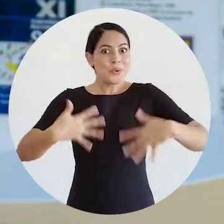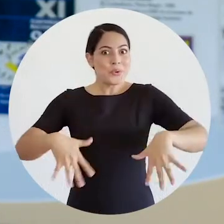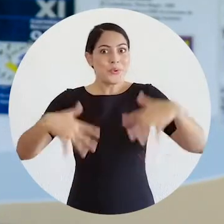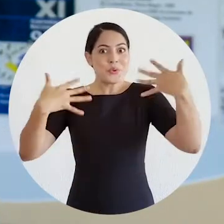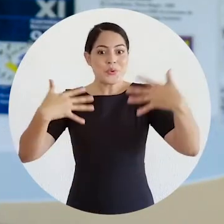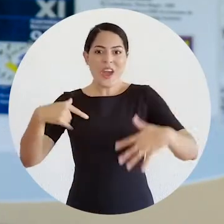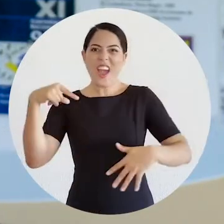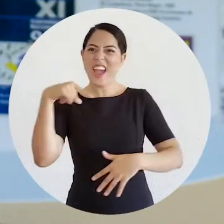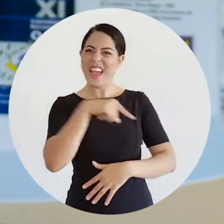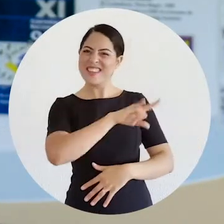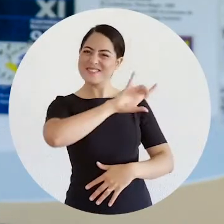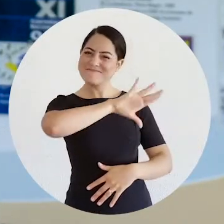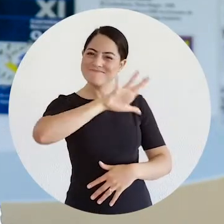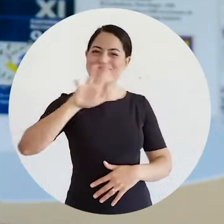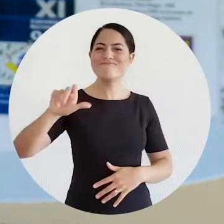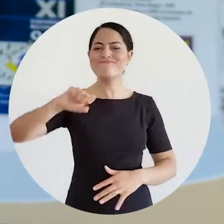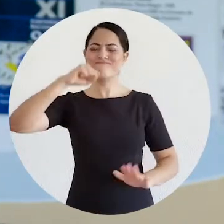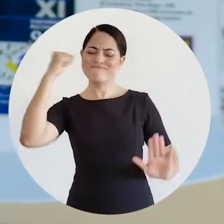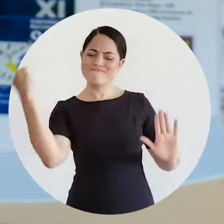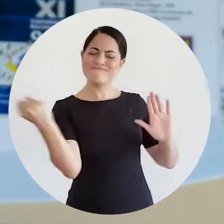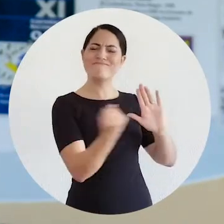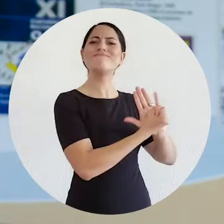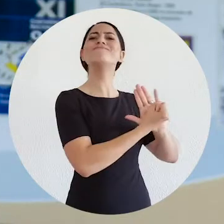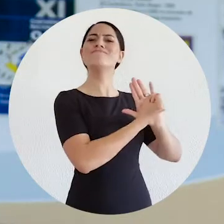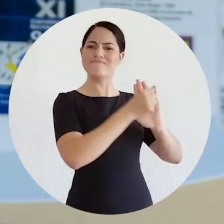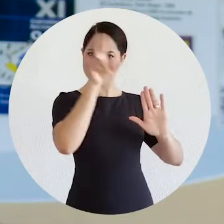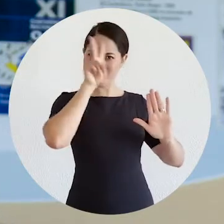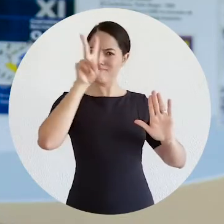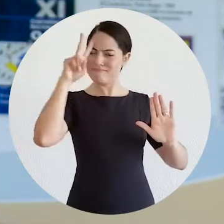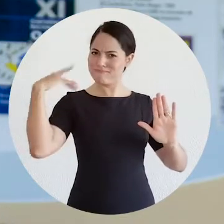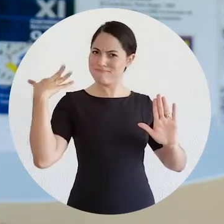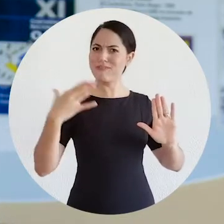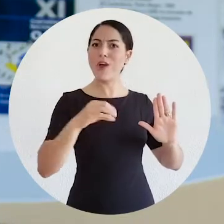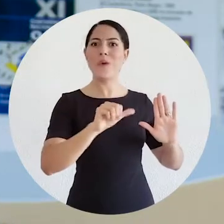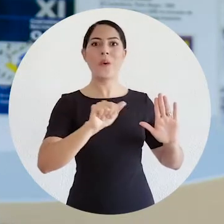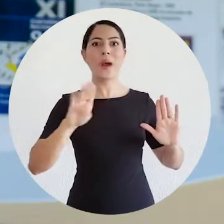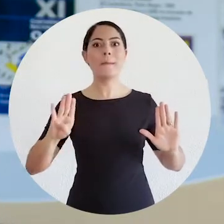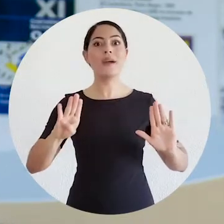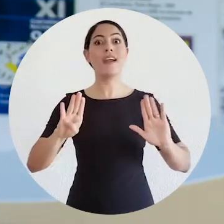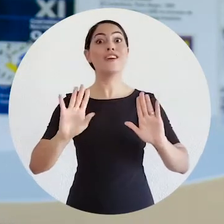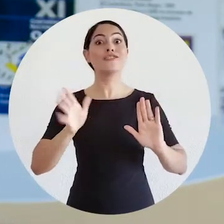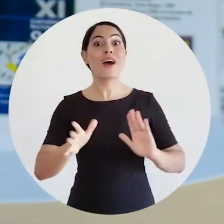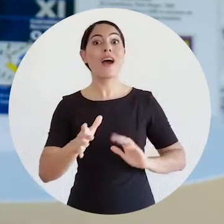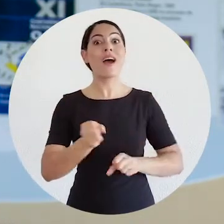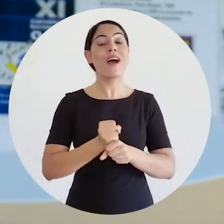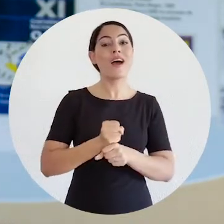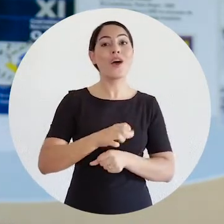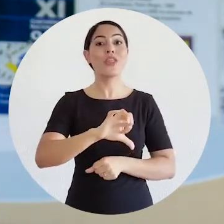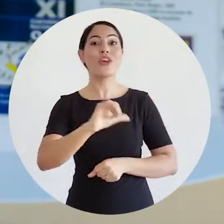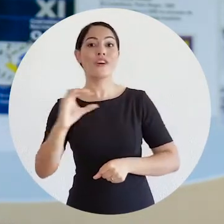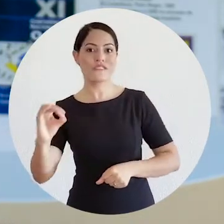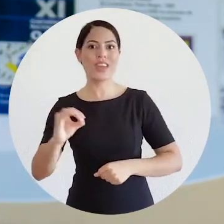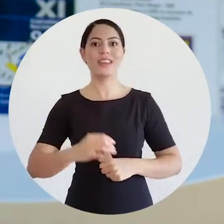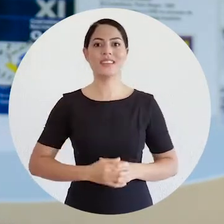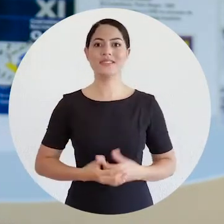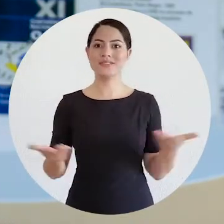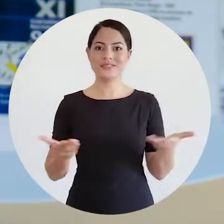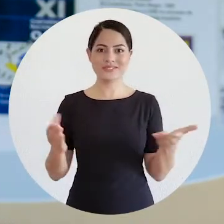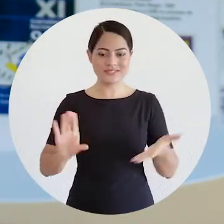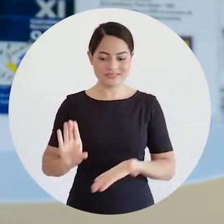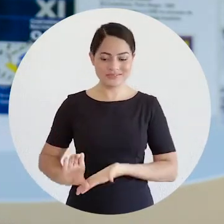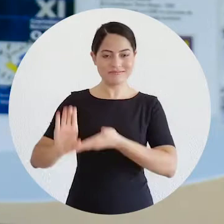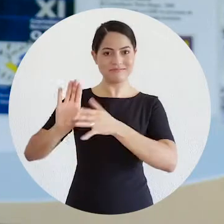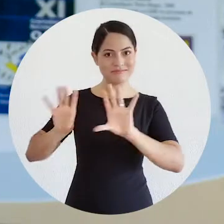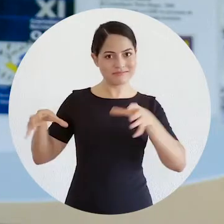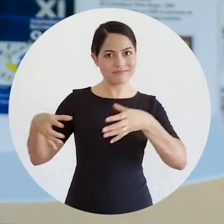que entra para a história da OAB e justo no ano em que a OAB completa seus 90 anos. Hoje o